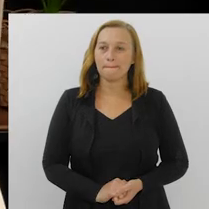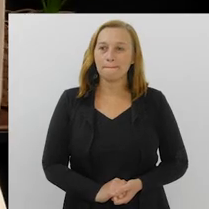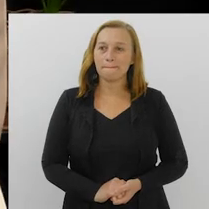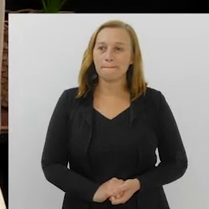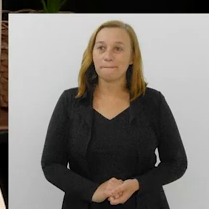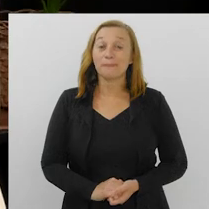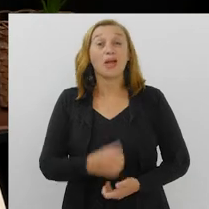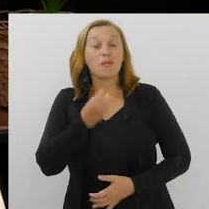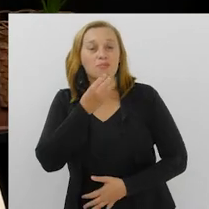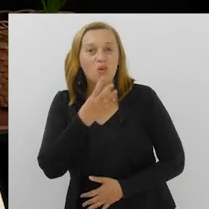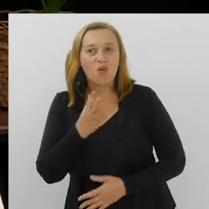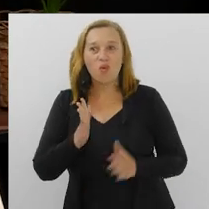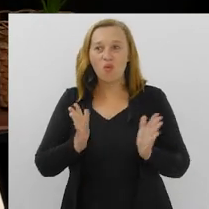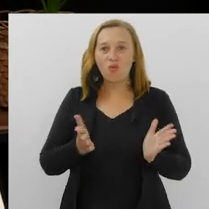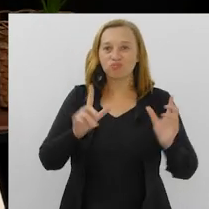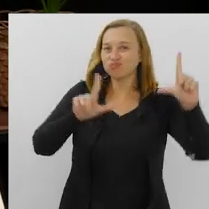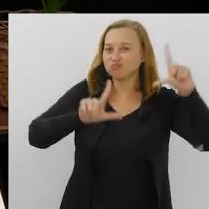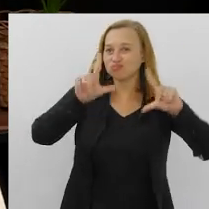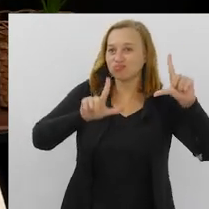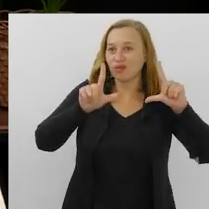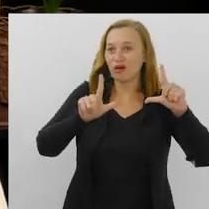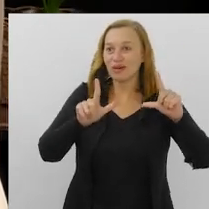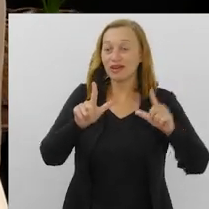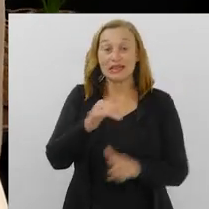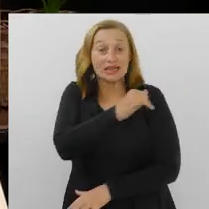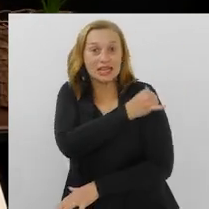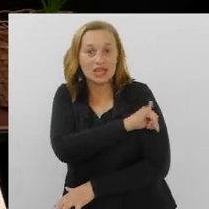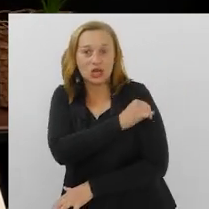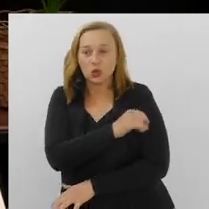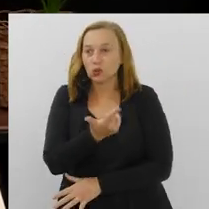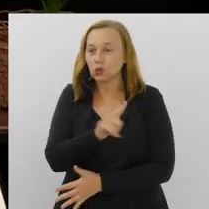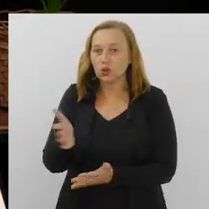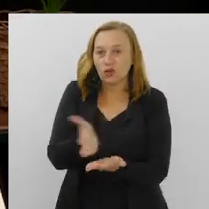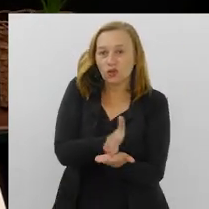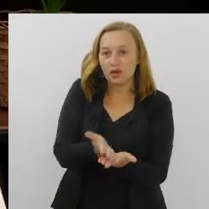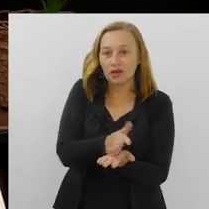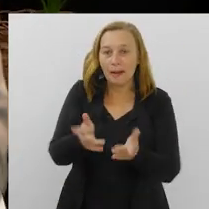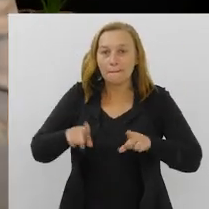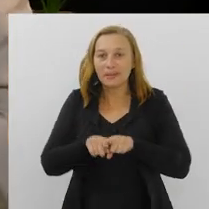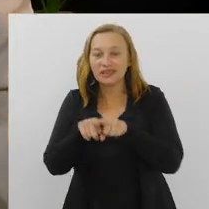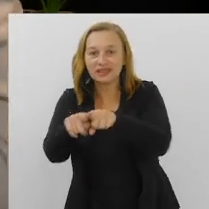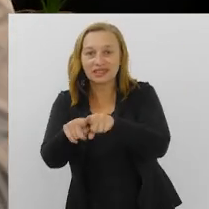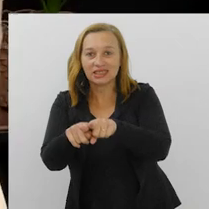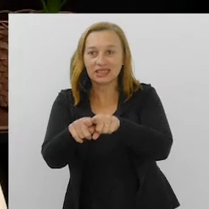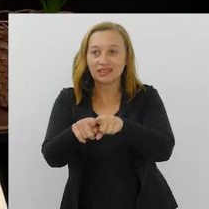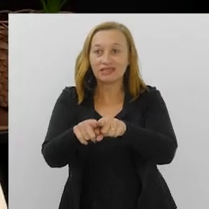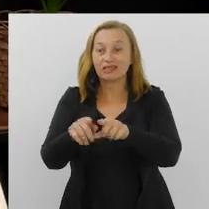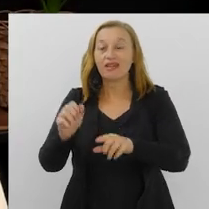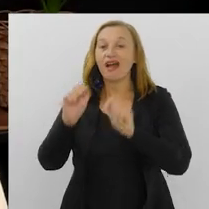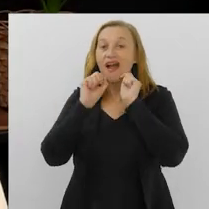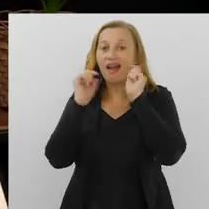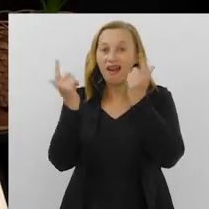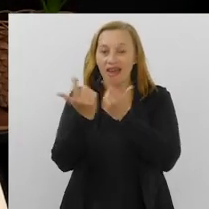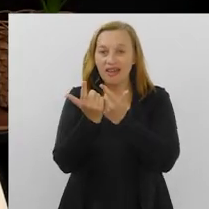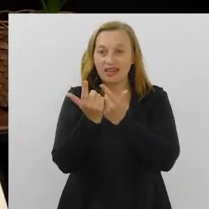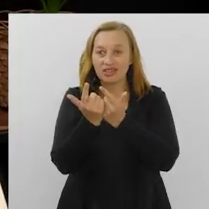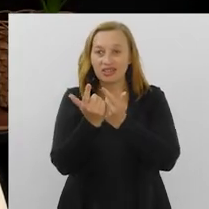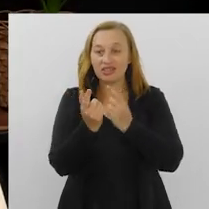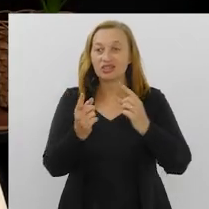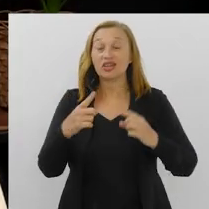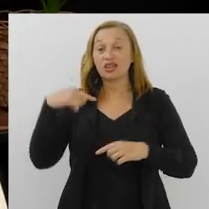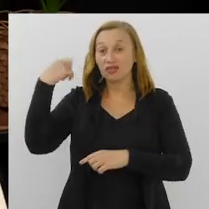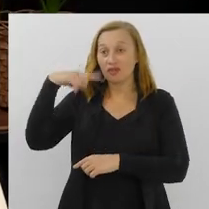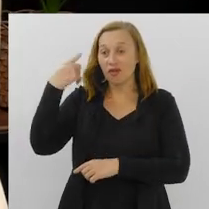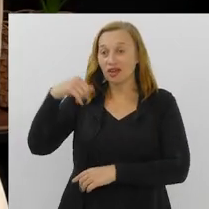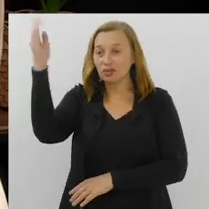Bom, o programa Rio Sem Fronteiras, um programa da parceria Teveira Lerge, Ordem dos Advogados do Brasil, recebe hoje